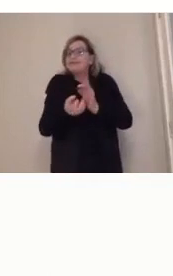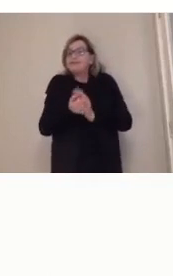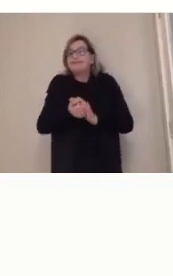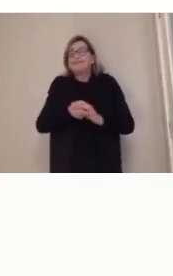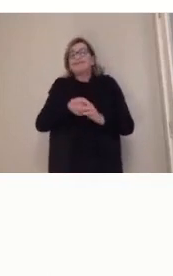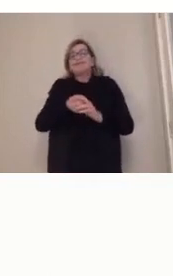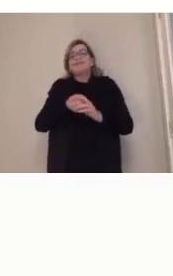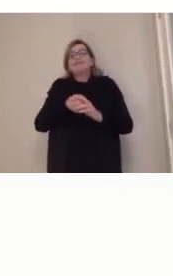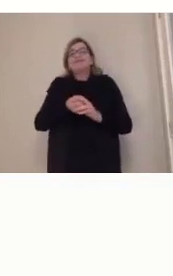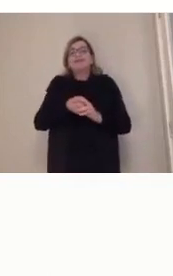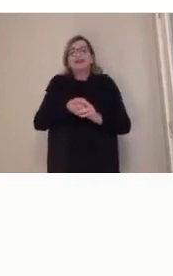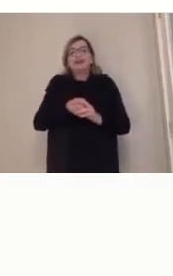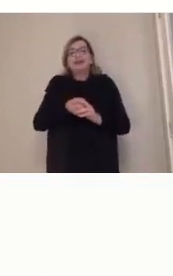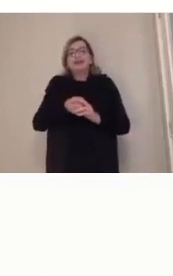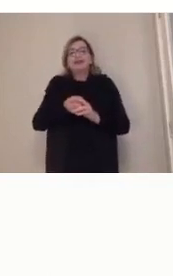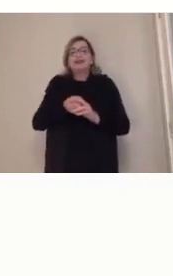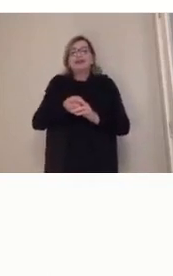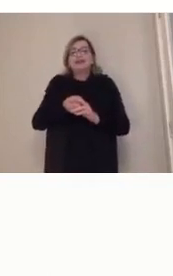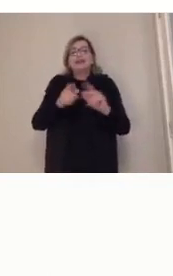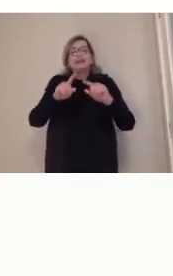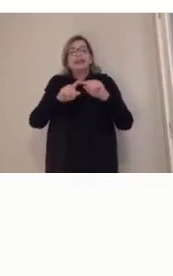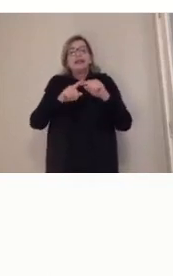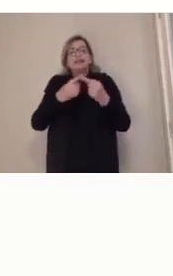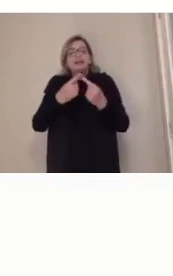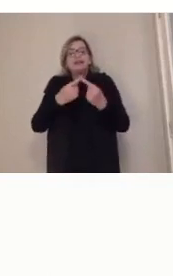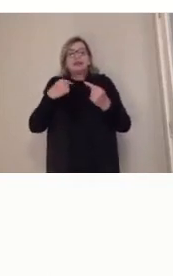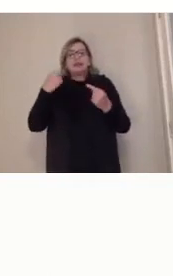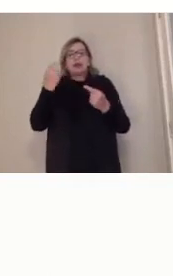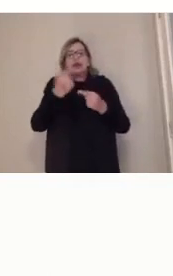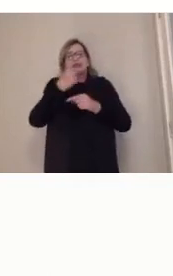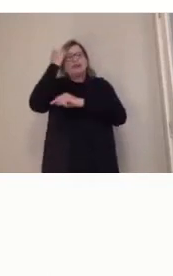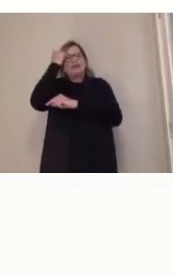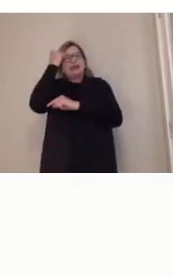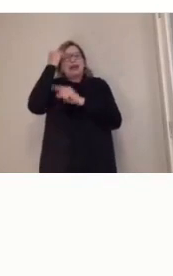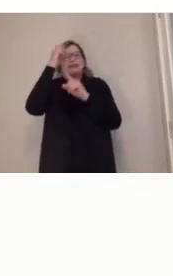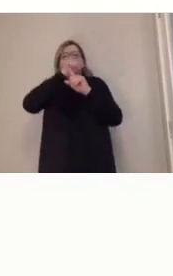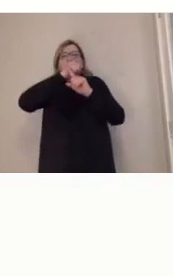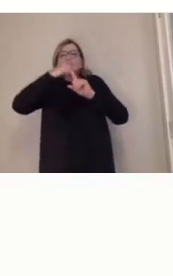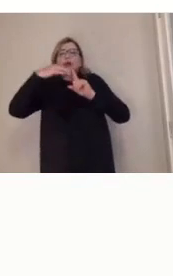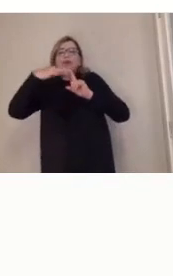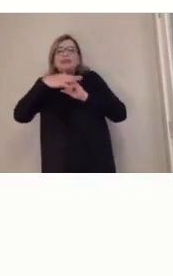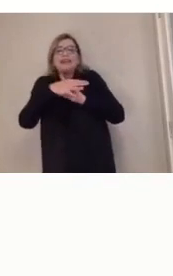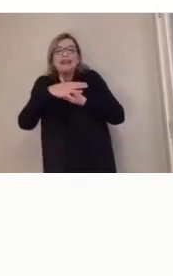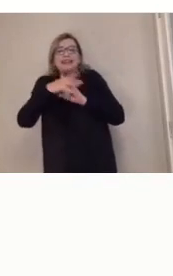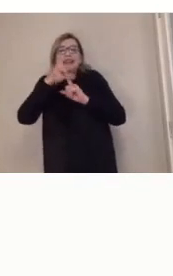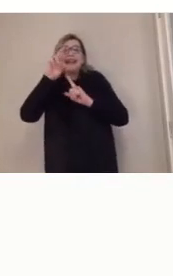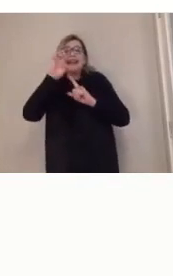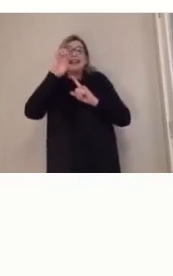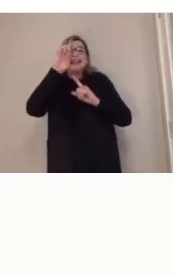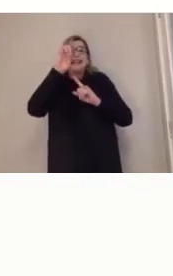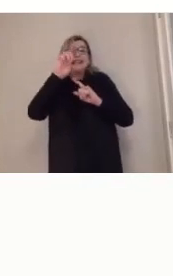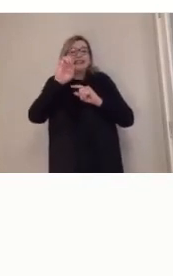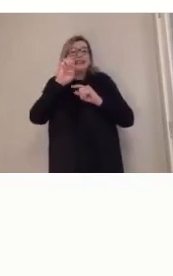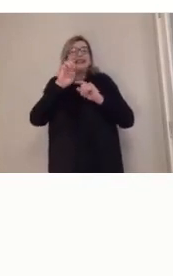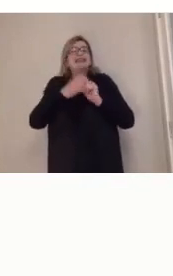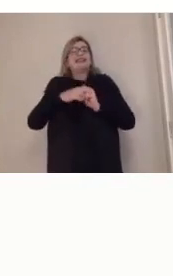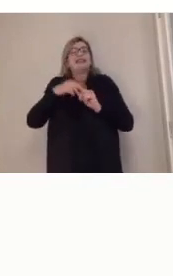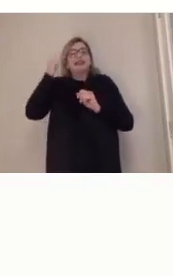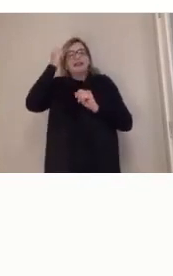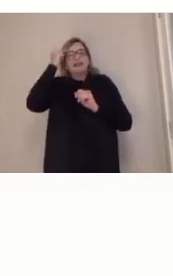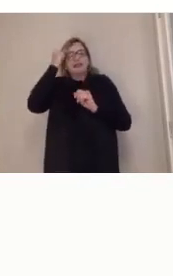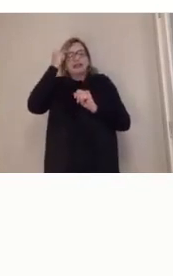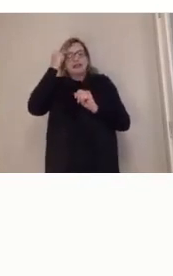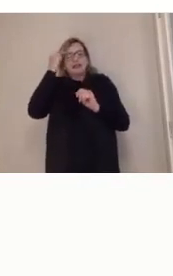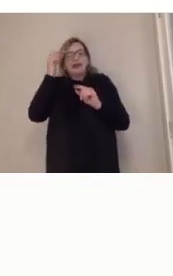mas quando a gente fala em sociedade em rede, a gente também está falando nessa sociedade baseada na inovação e que